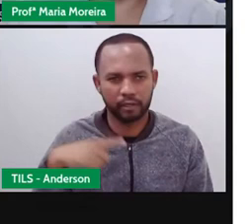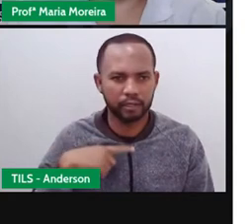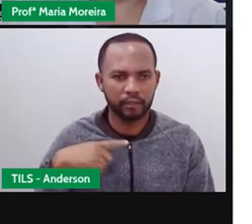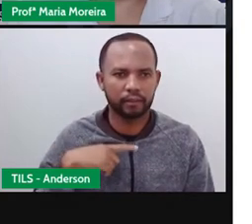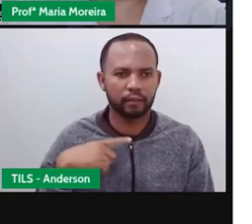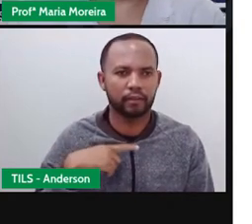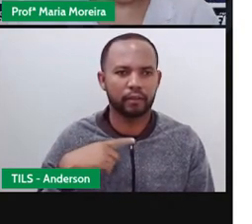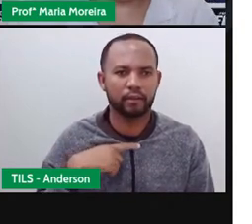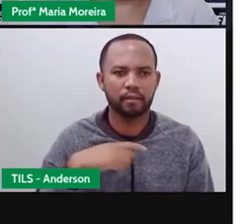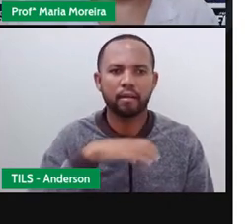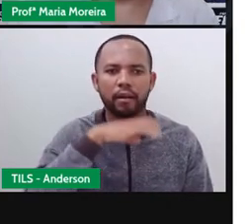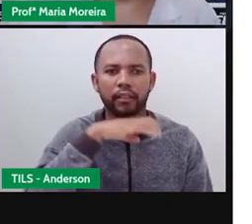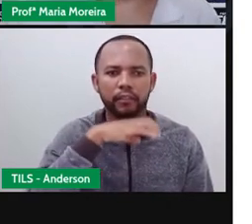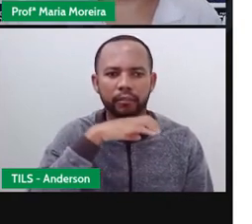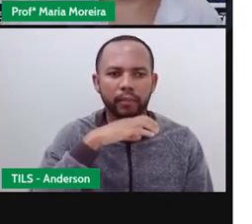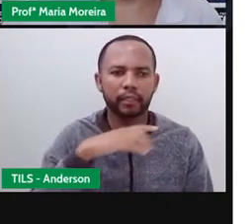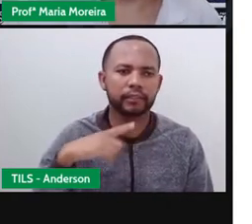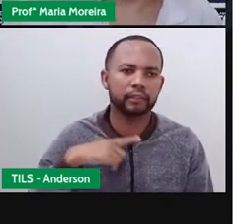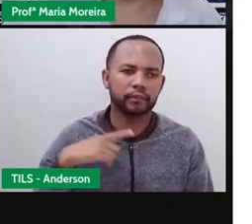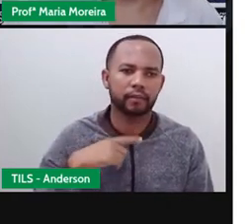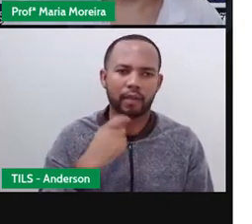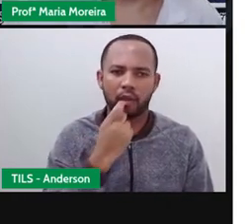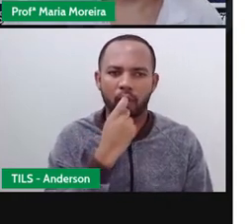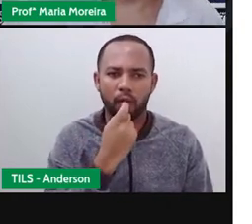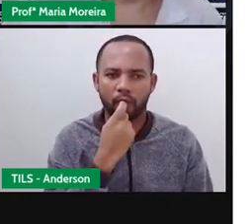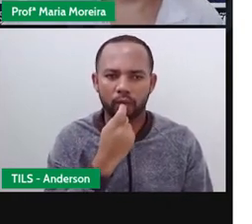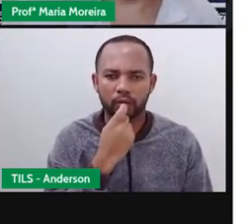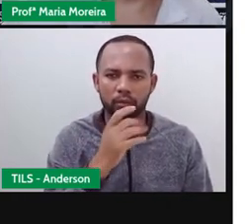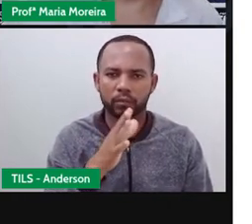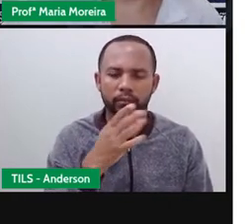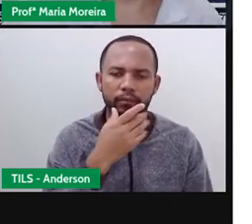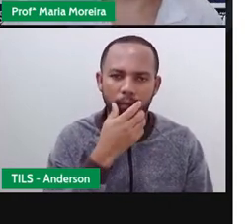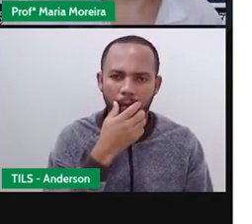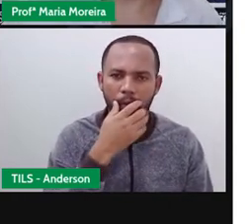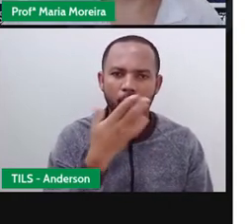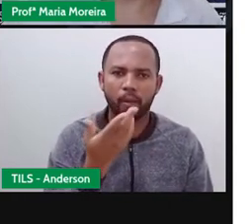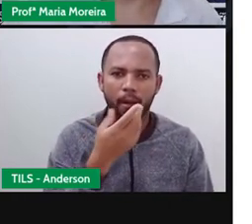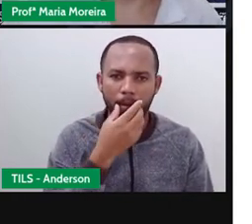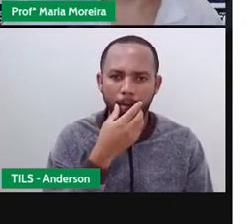vertebrado. E ele é o quê? Você sabe?